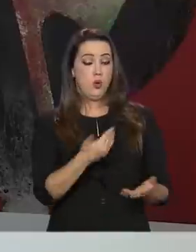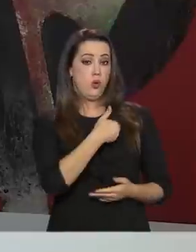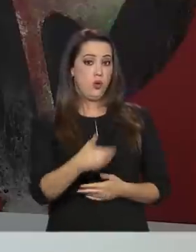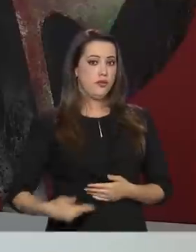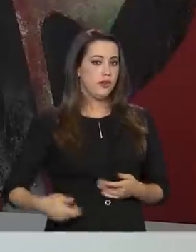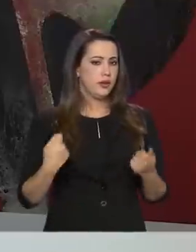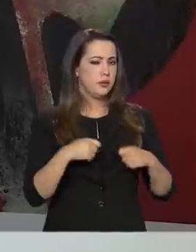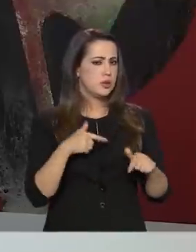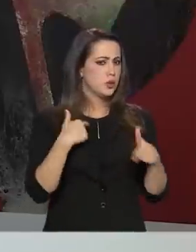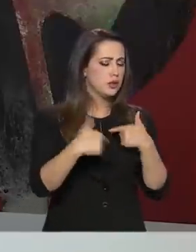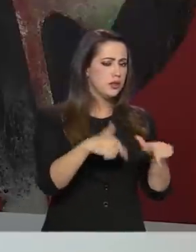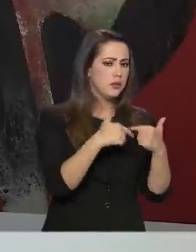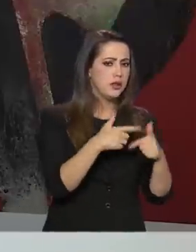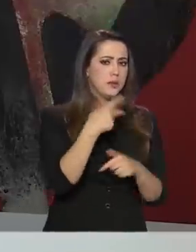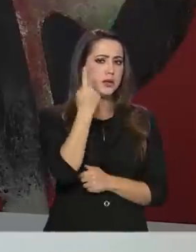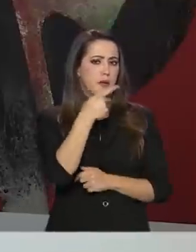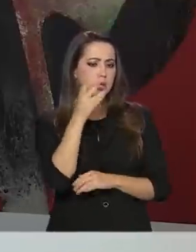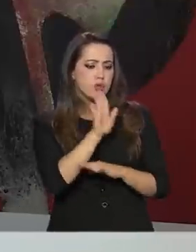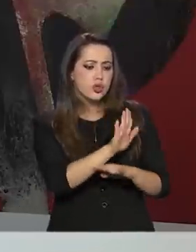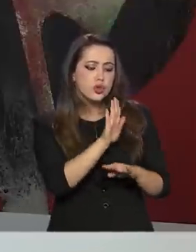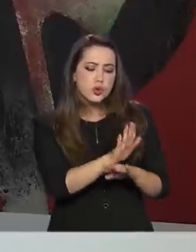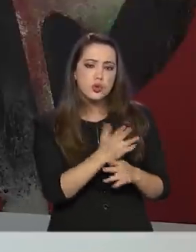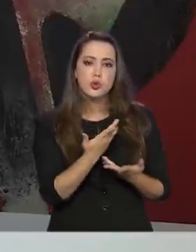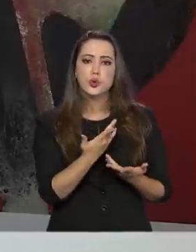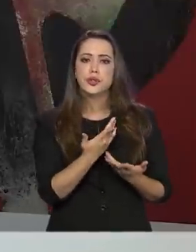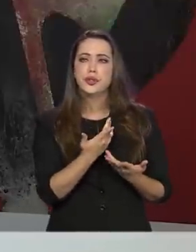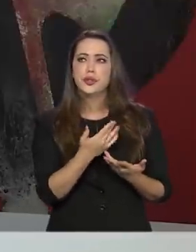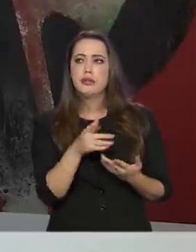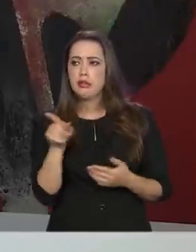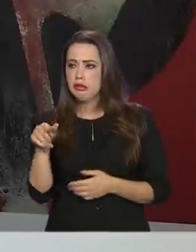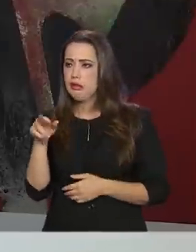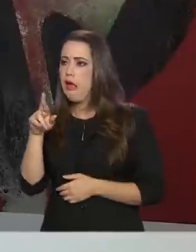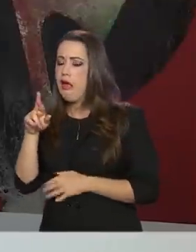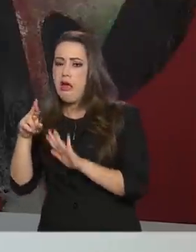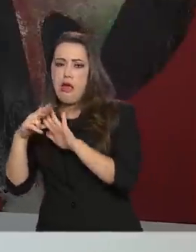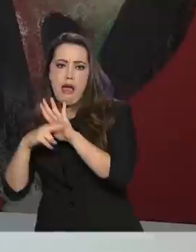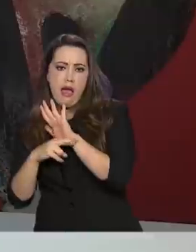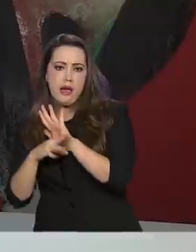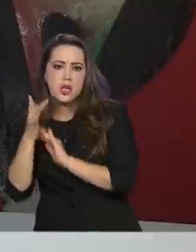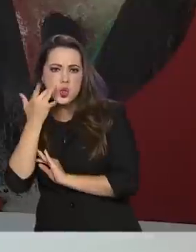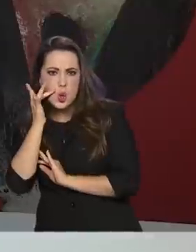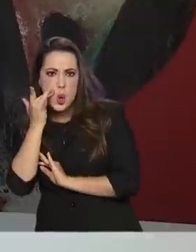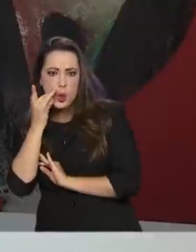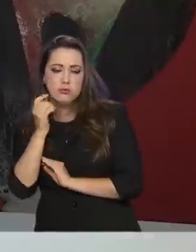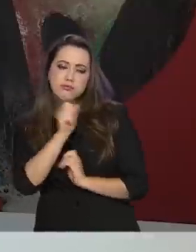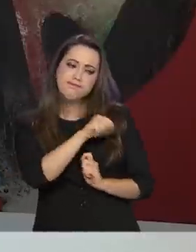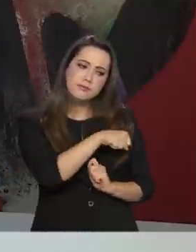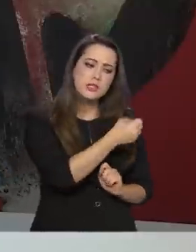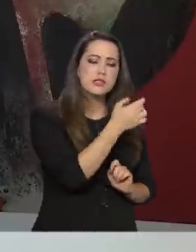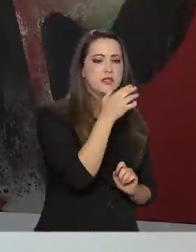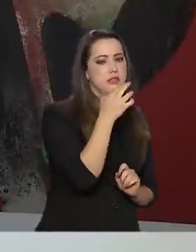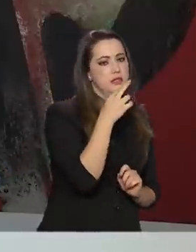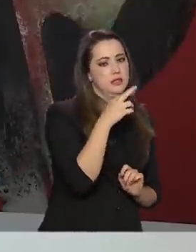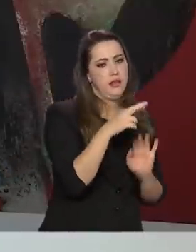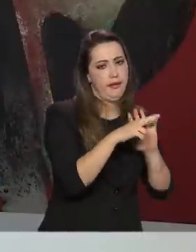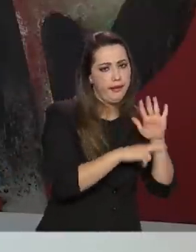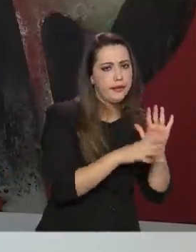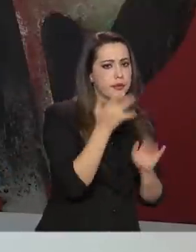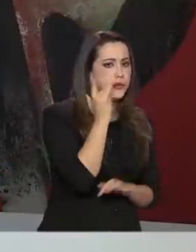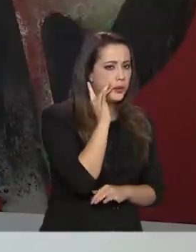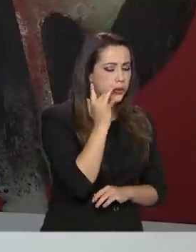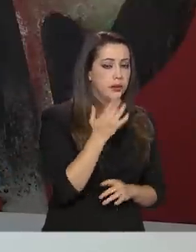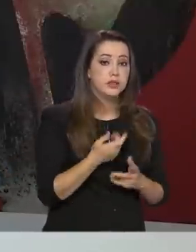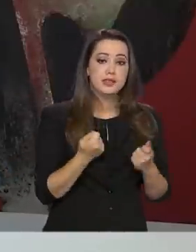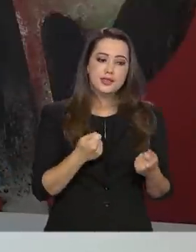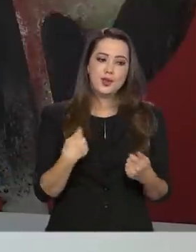para que a política emergencial... A ouro. A regra de ouro. Então, o governo teve que agir para que essa política fosse, de fato, efetiva, obedecendo a